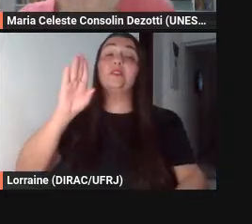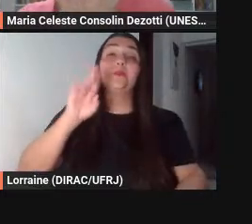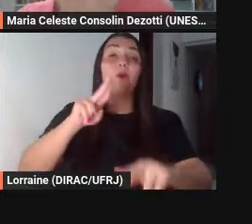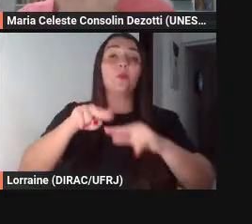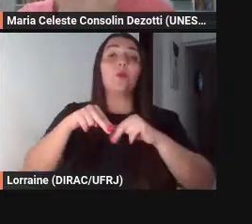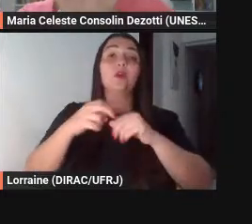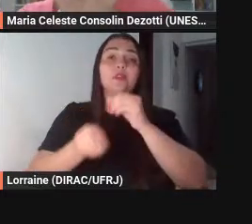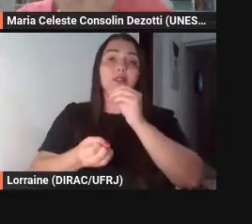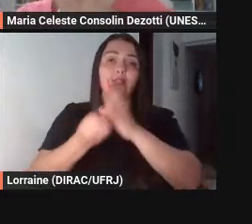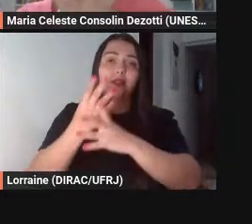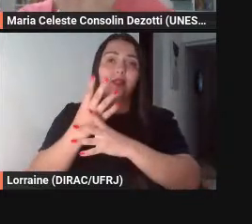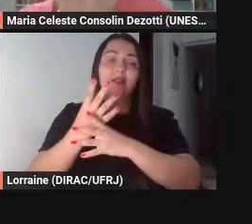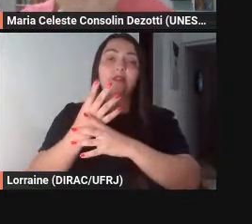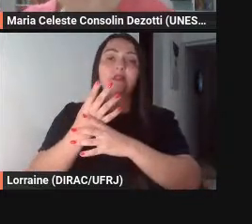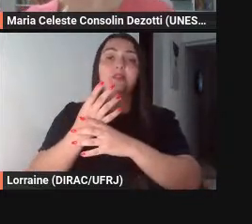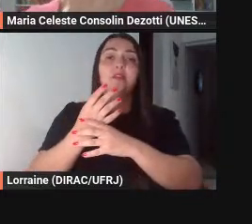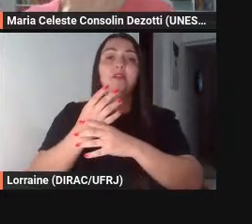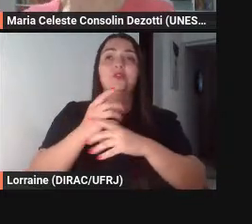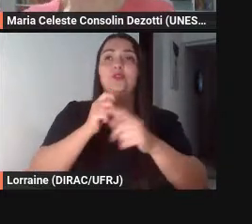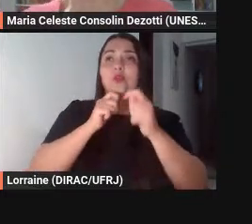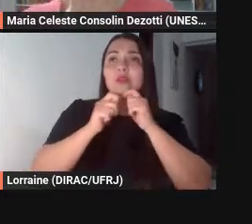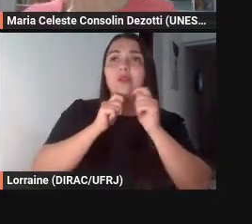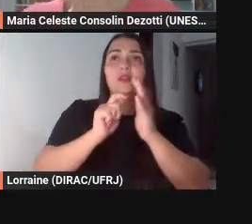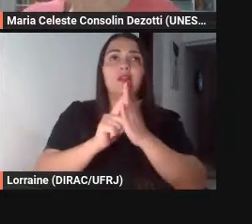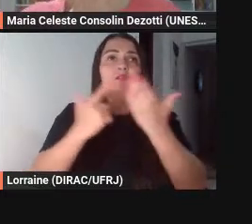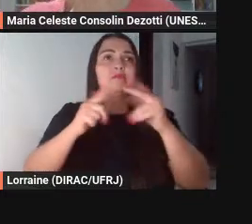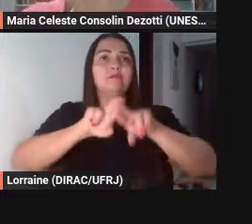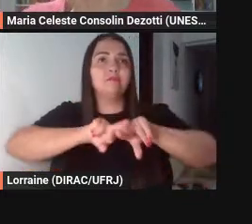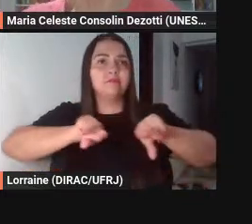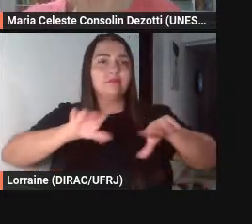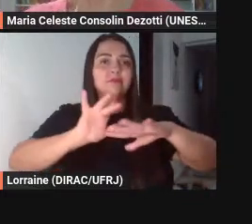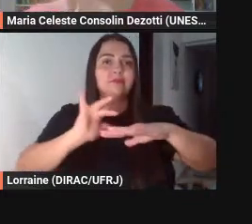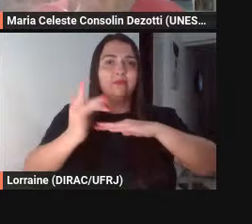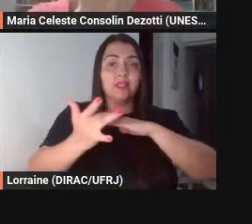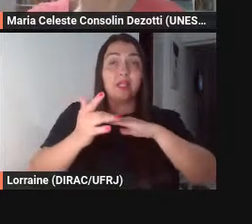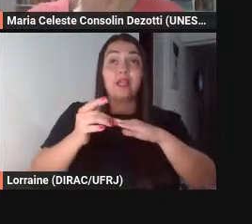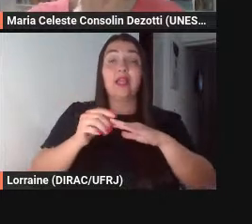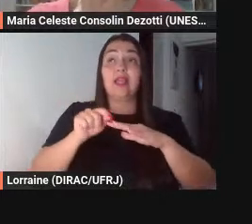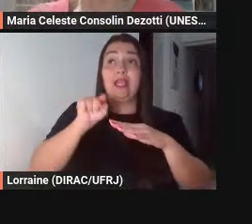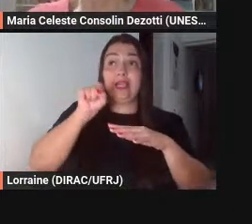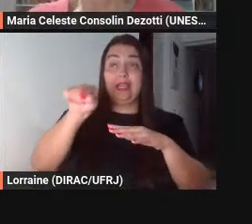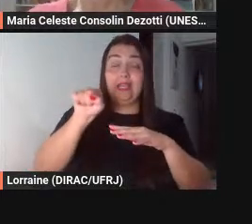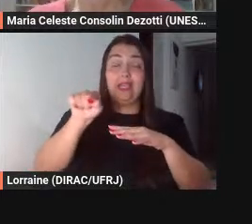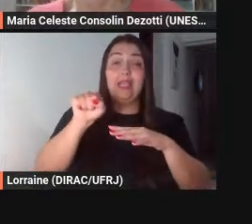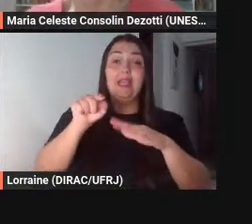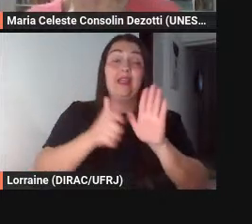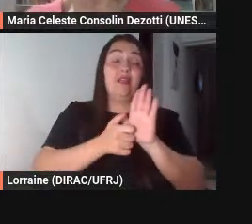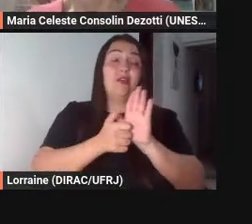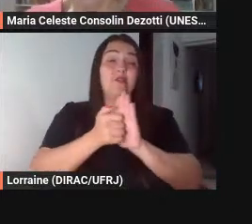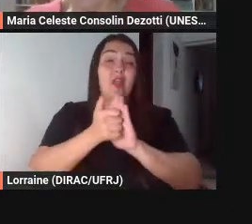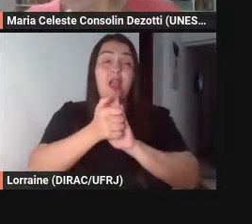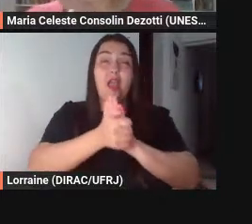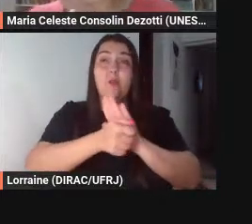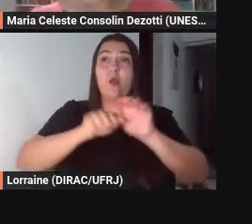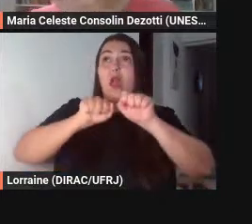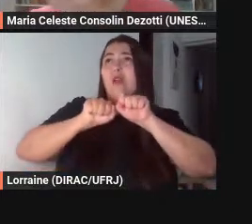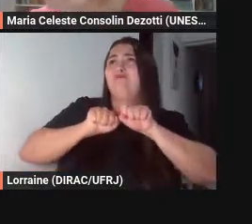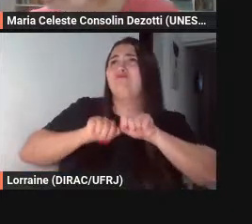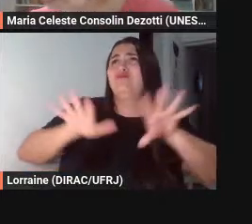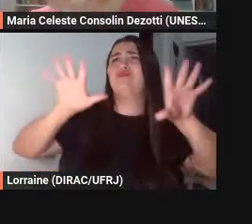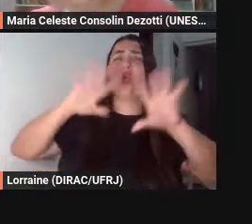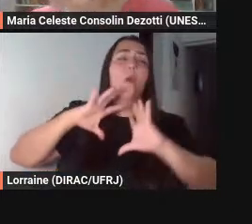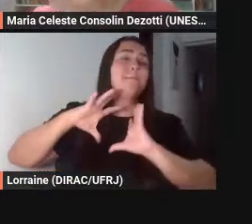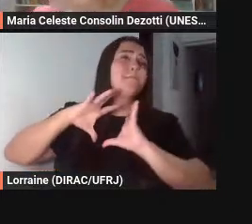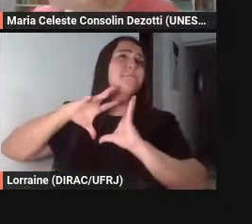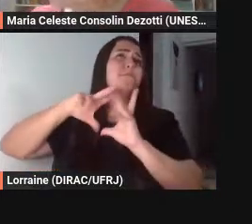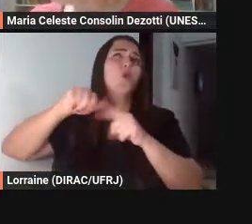invenção da da imprensa né a fábula tem uma disseminação imensa no mundo todo né